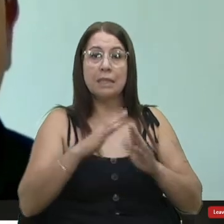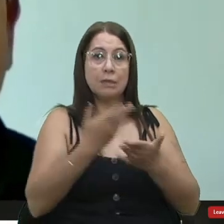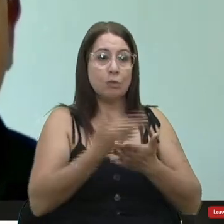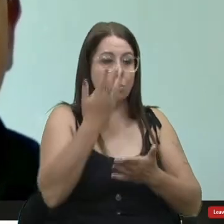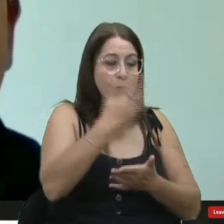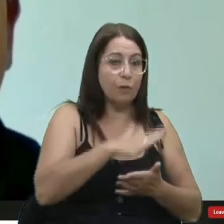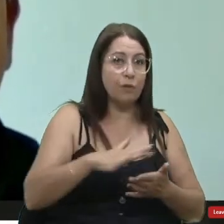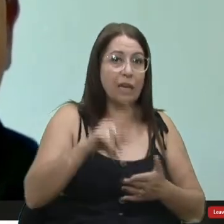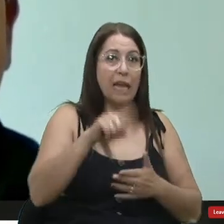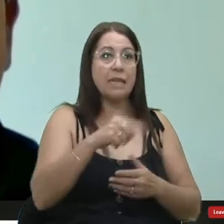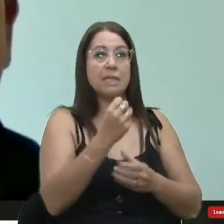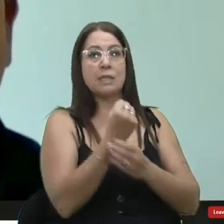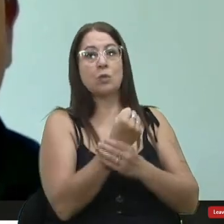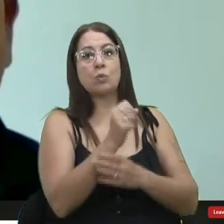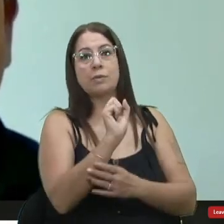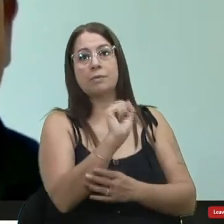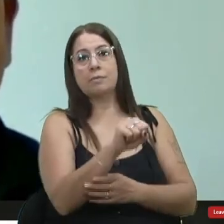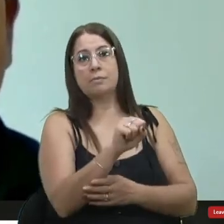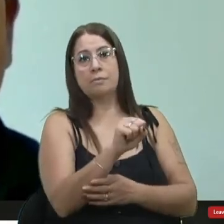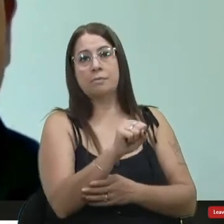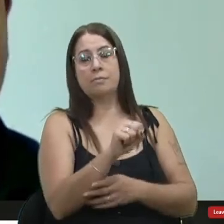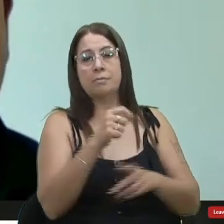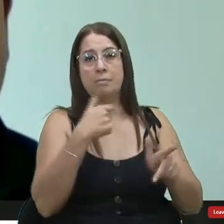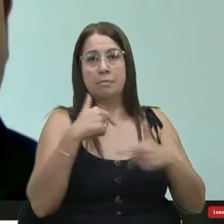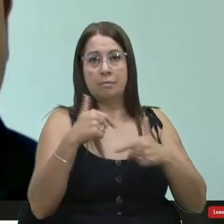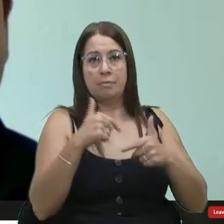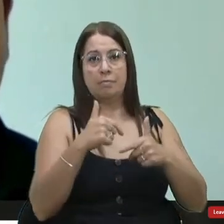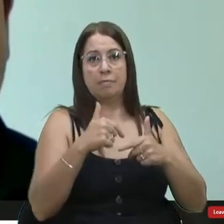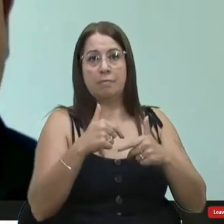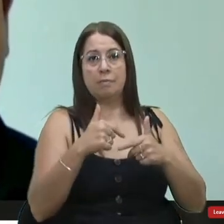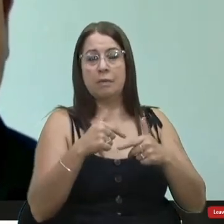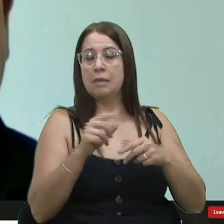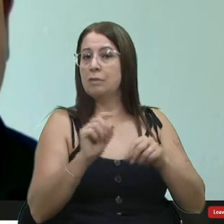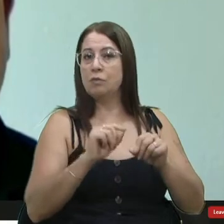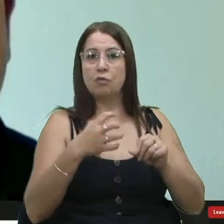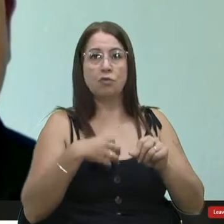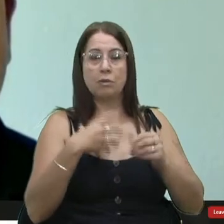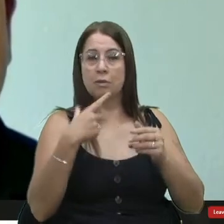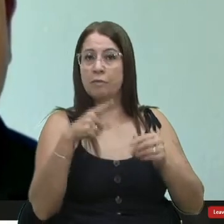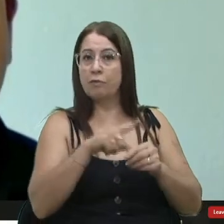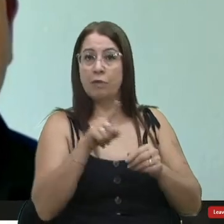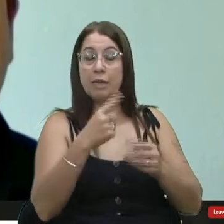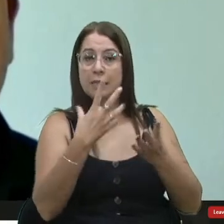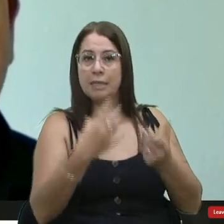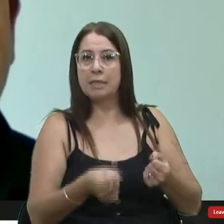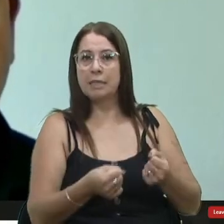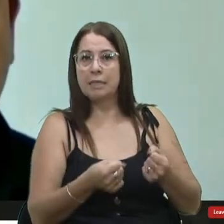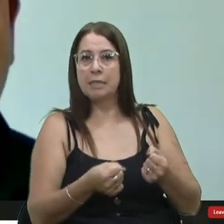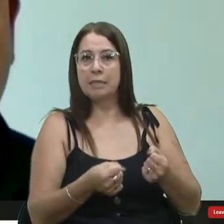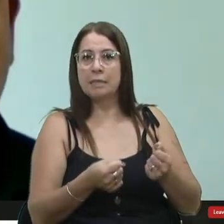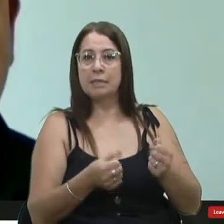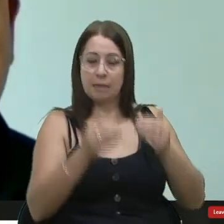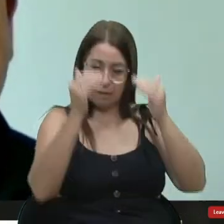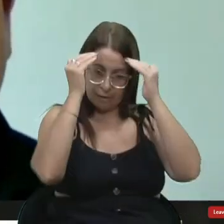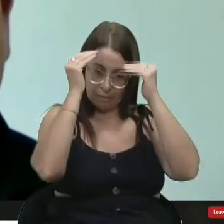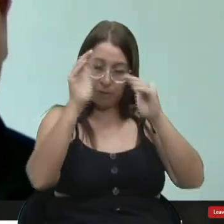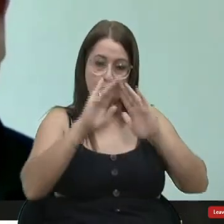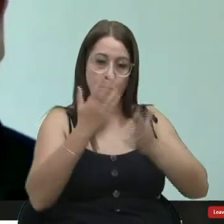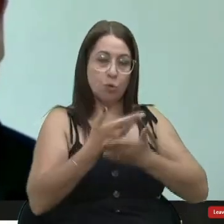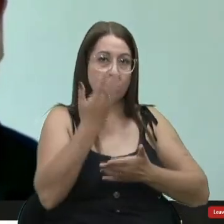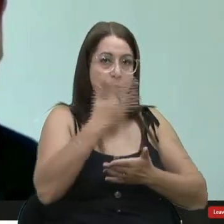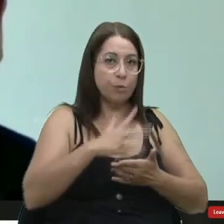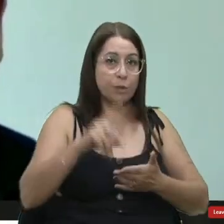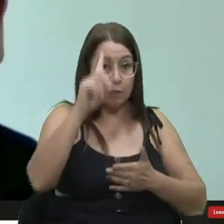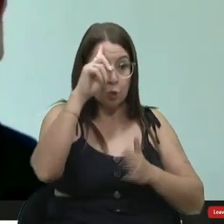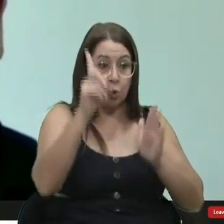era segura sim, estavam trabalhando e eu de forma alguma vou admitir aqui em respeito às escolinhas às donas